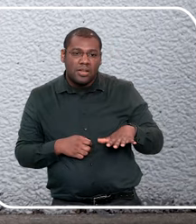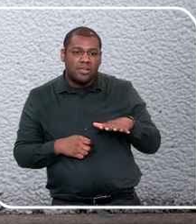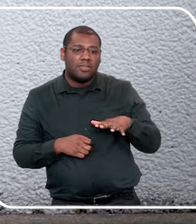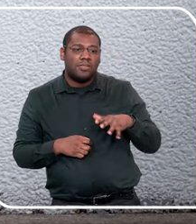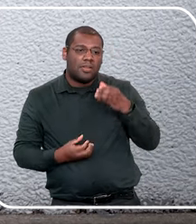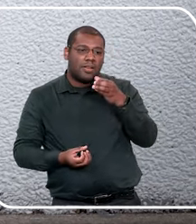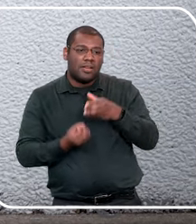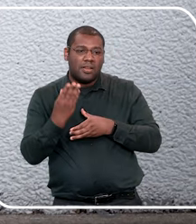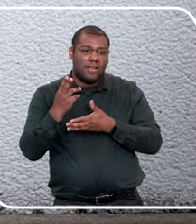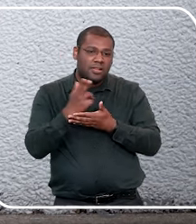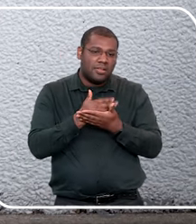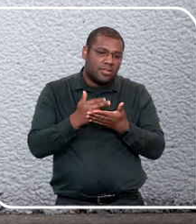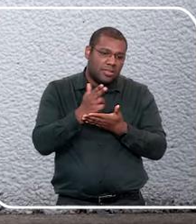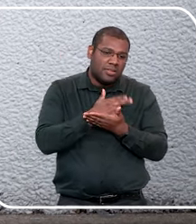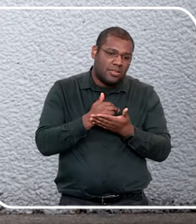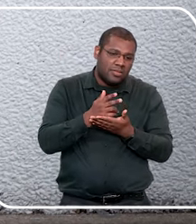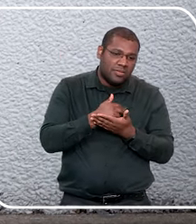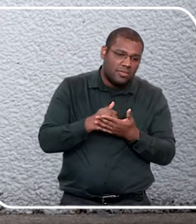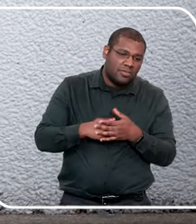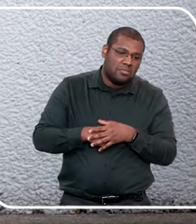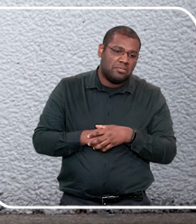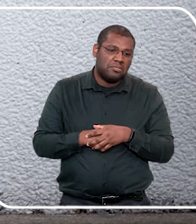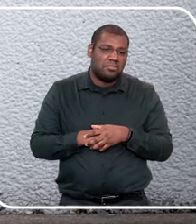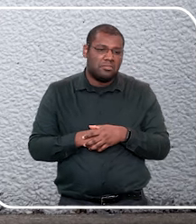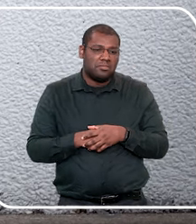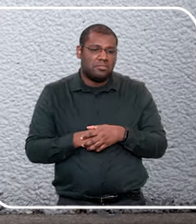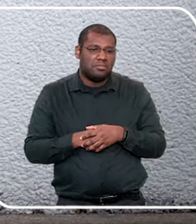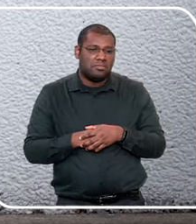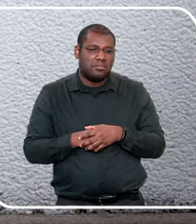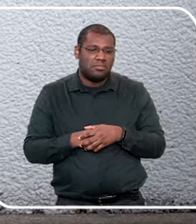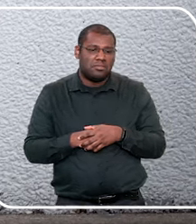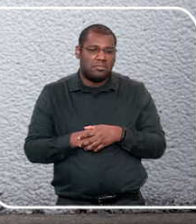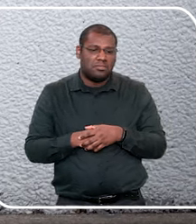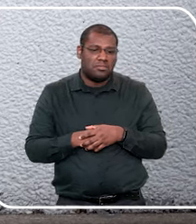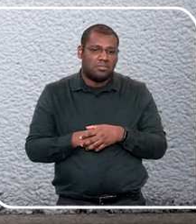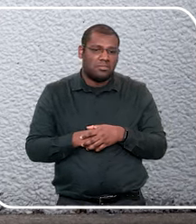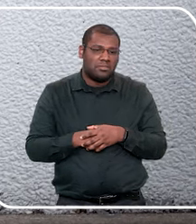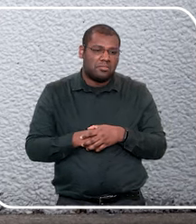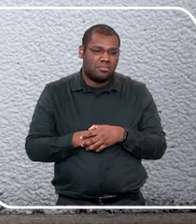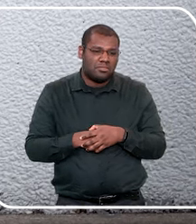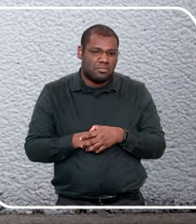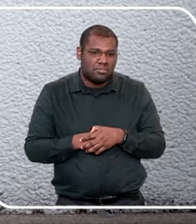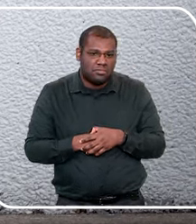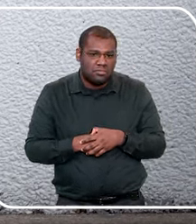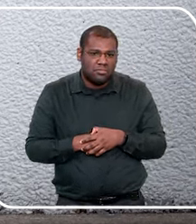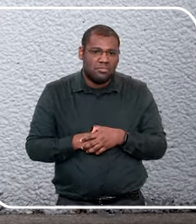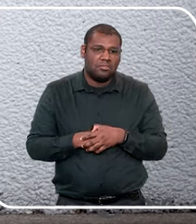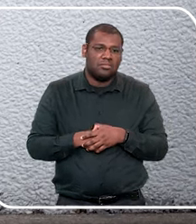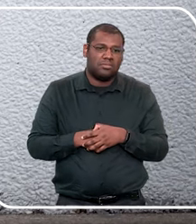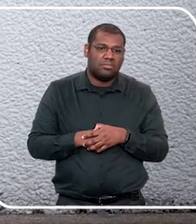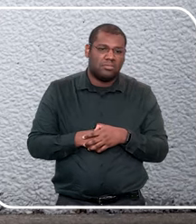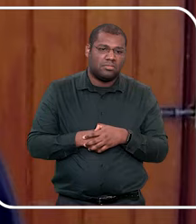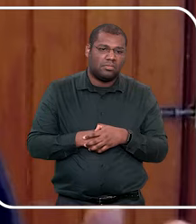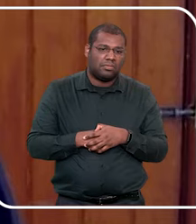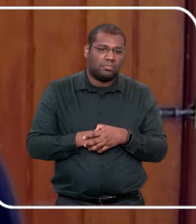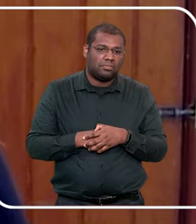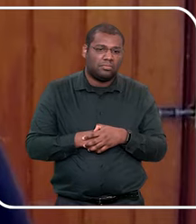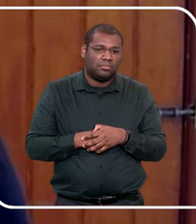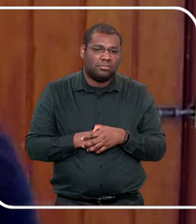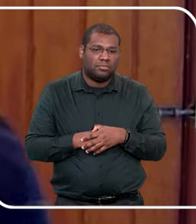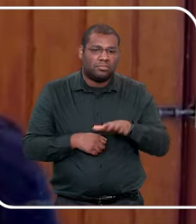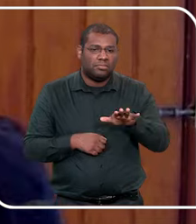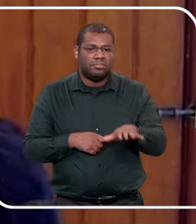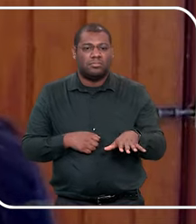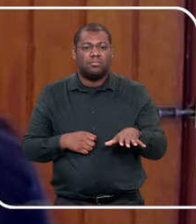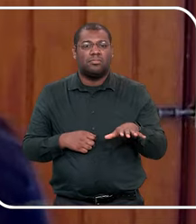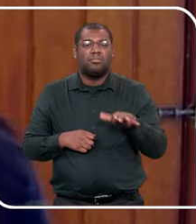que a criança, a criança desenhou, você pede pra desenhar um sentimento, ou tá na escola, desenhou alguma coisa, num contexto qualquer, ela desenhou, ela vai